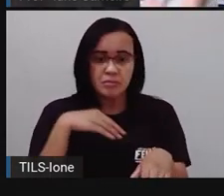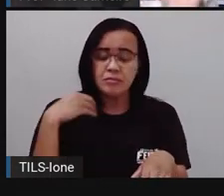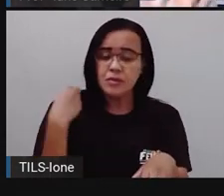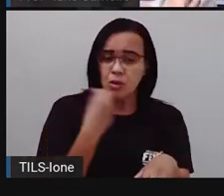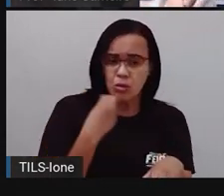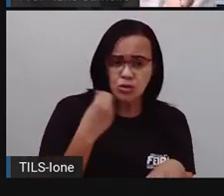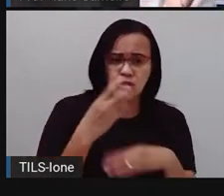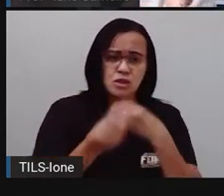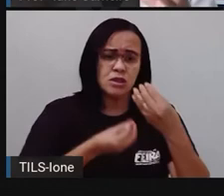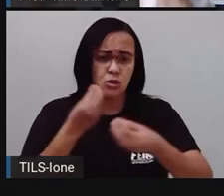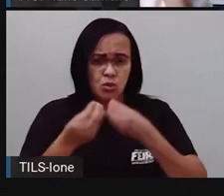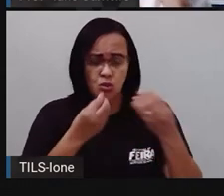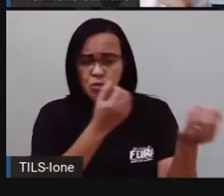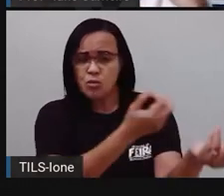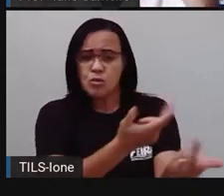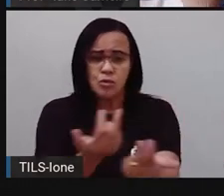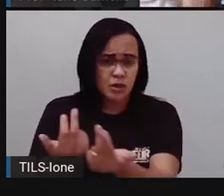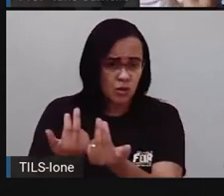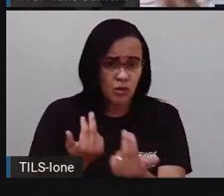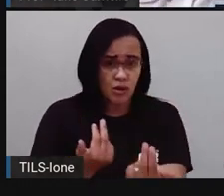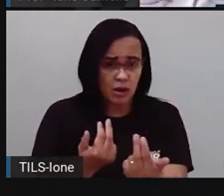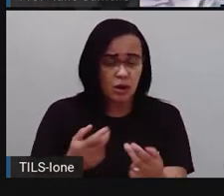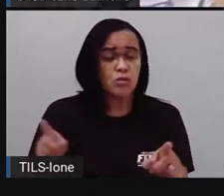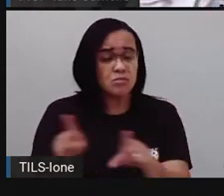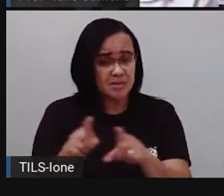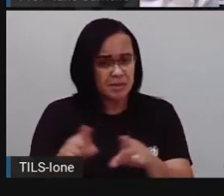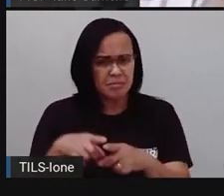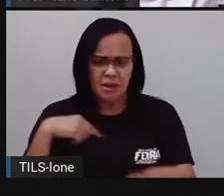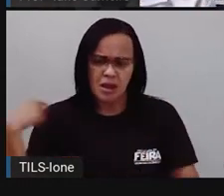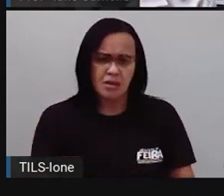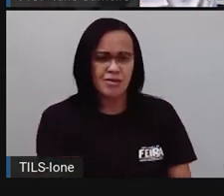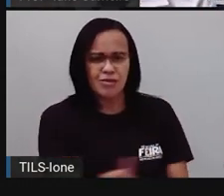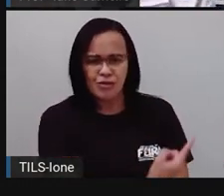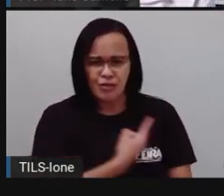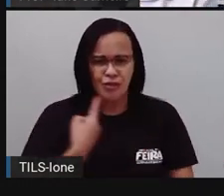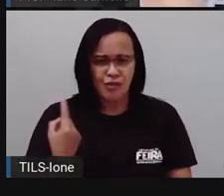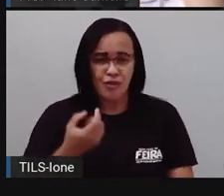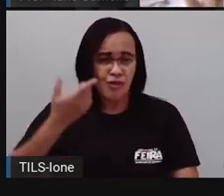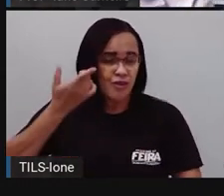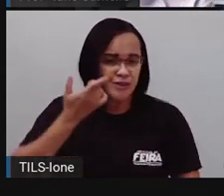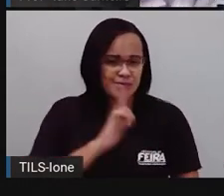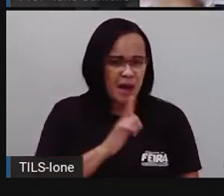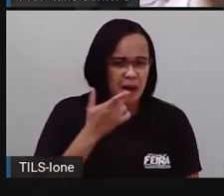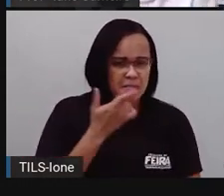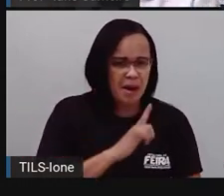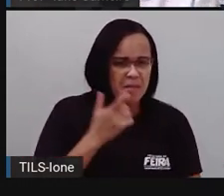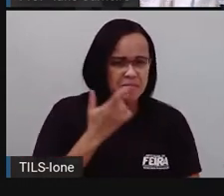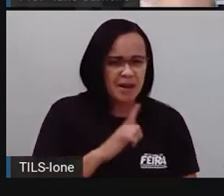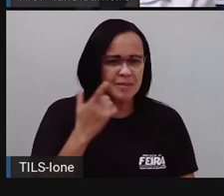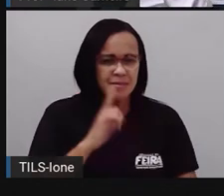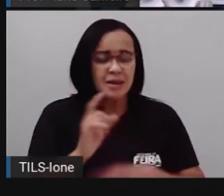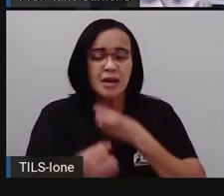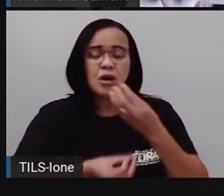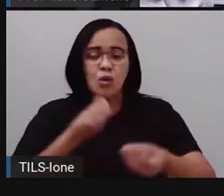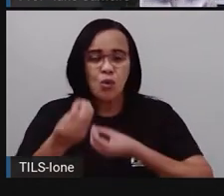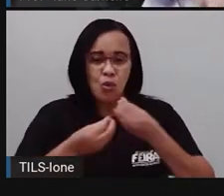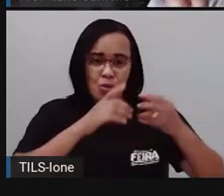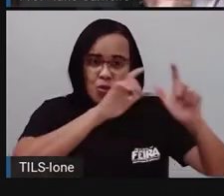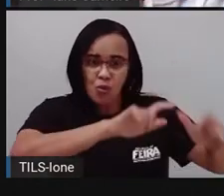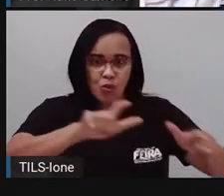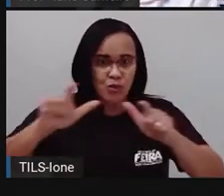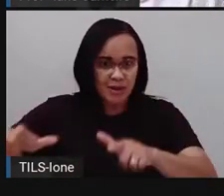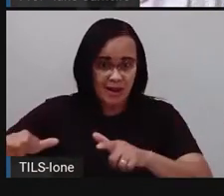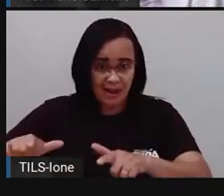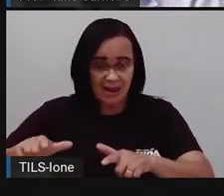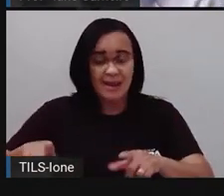e que a gente consiga conquistar os mesmos lugares, mesmos direitos. E aí,